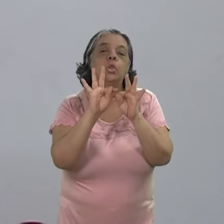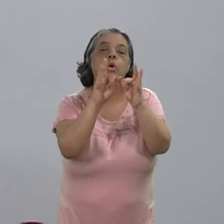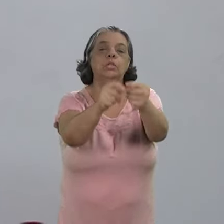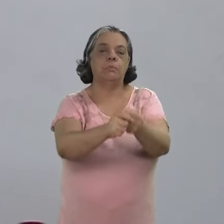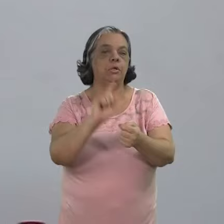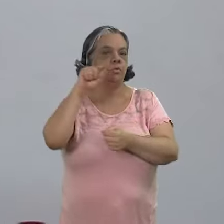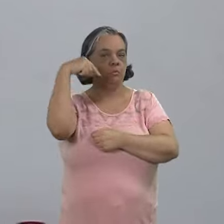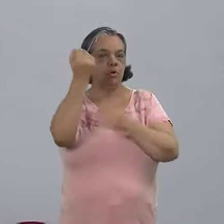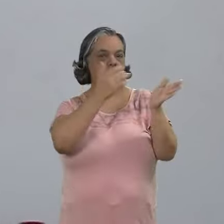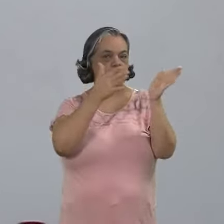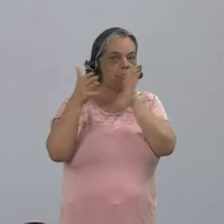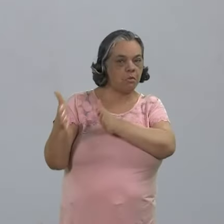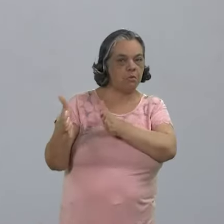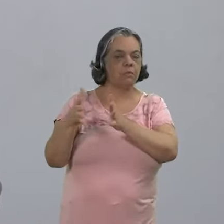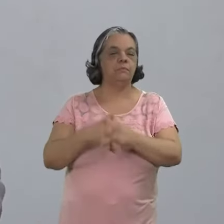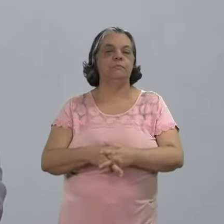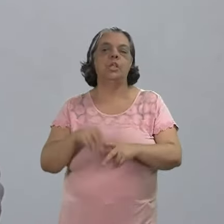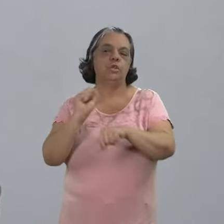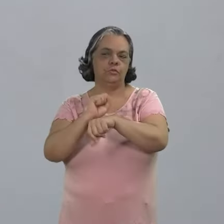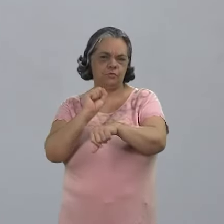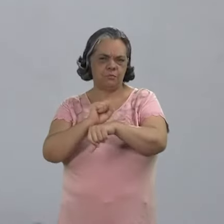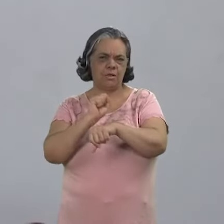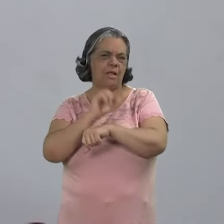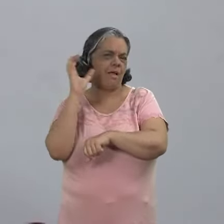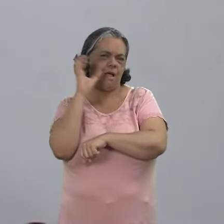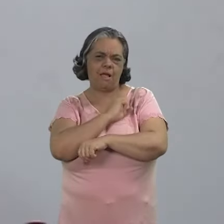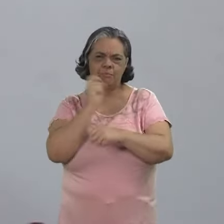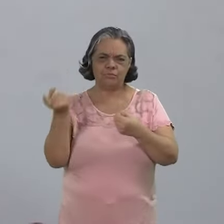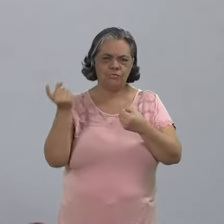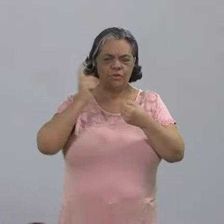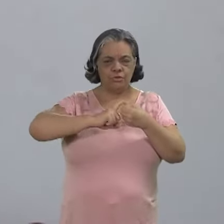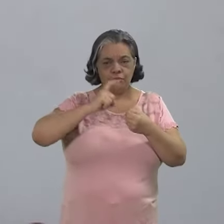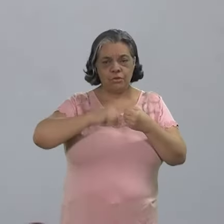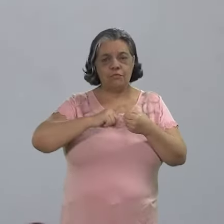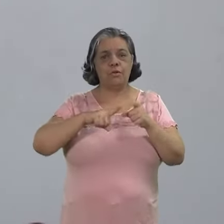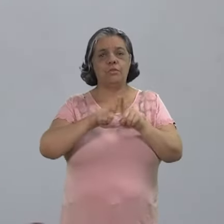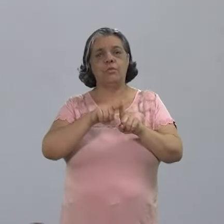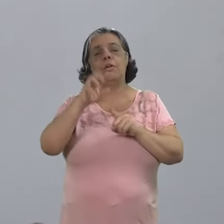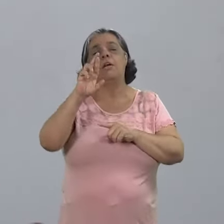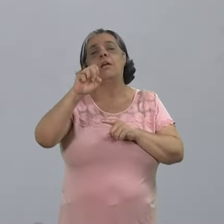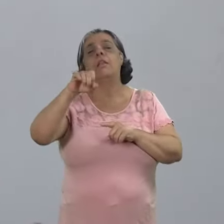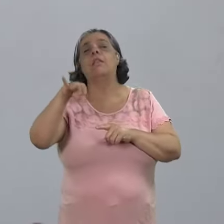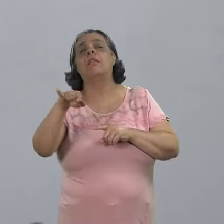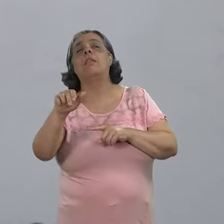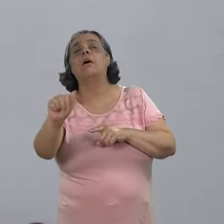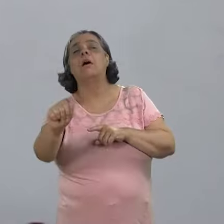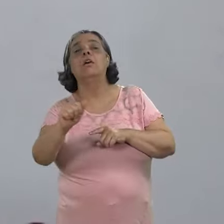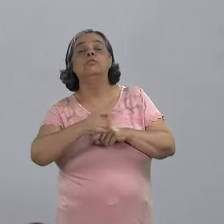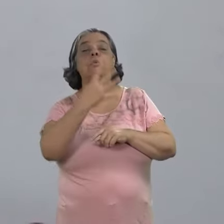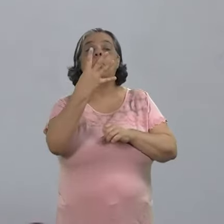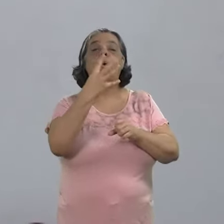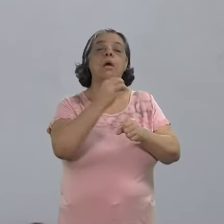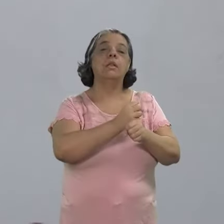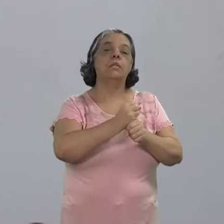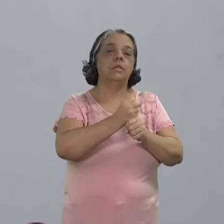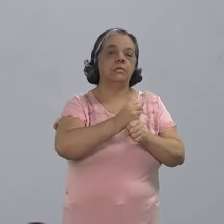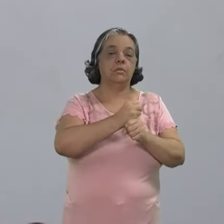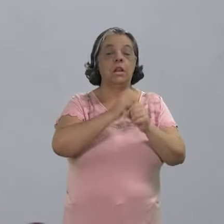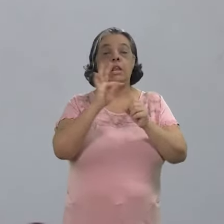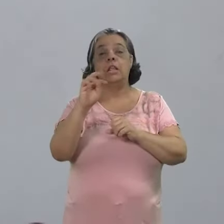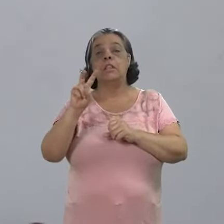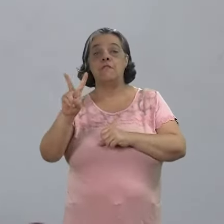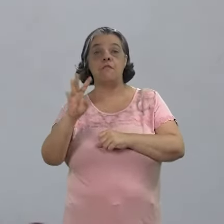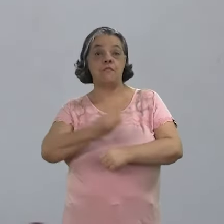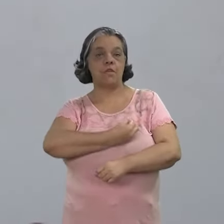totalmente com que a gente vai ver no próximo bloco. Aguarda que já já a gente volta com a matéria de Renan Carneiro contando sobre os 40 anos da TV